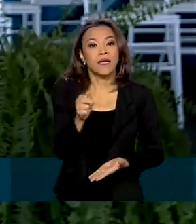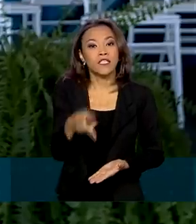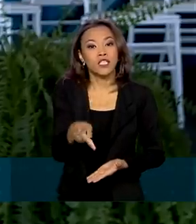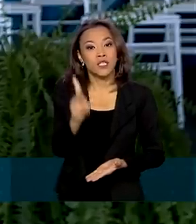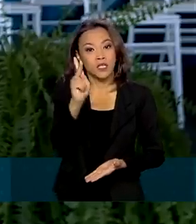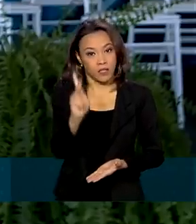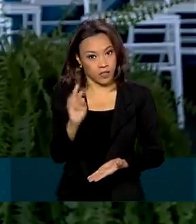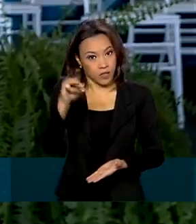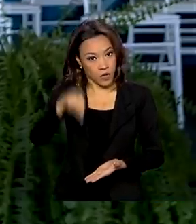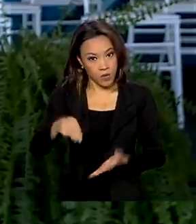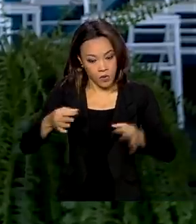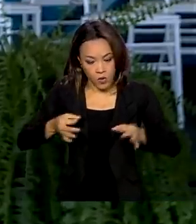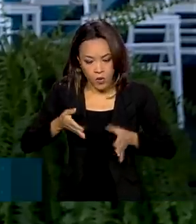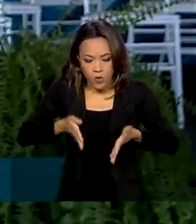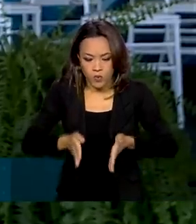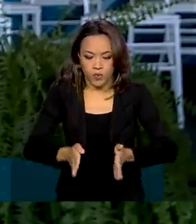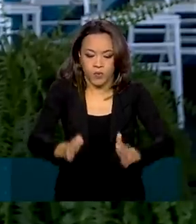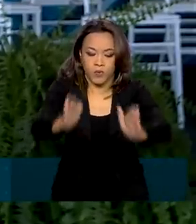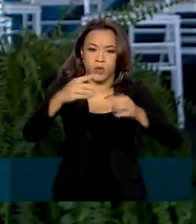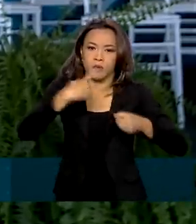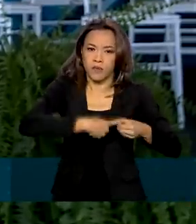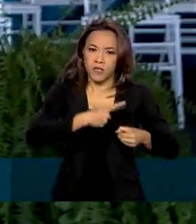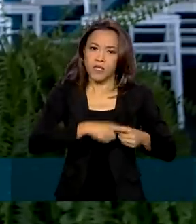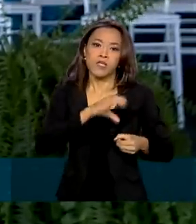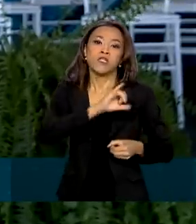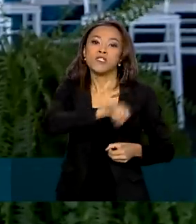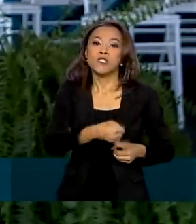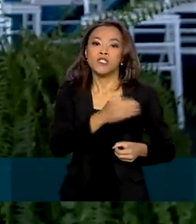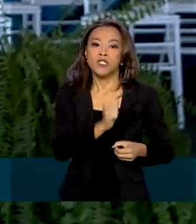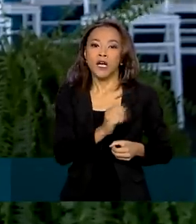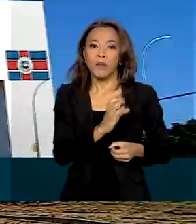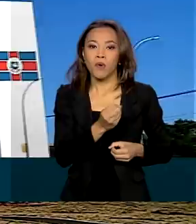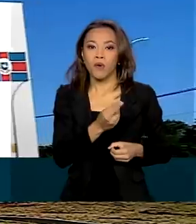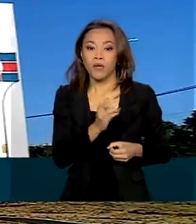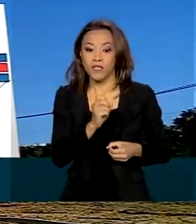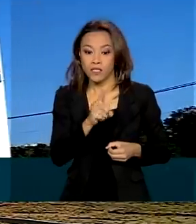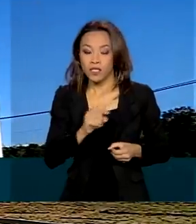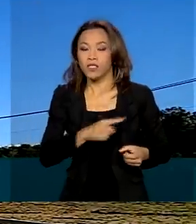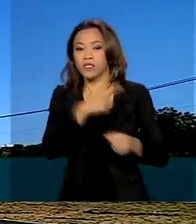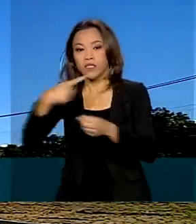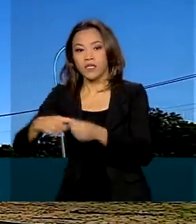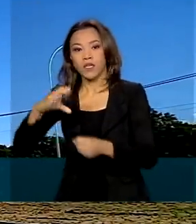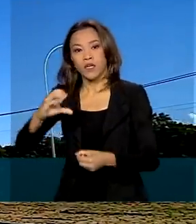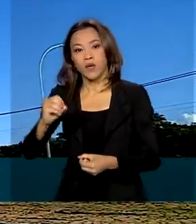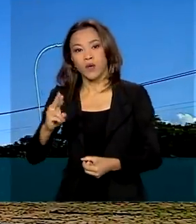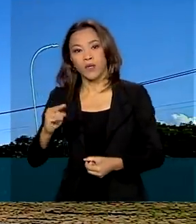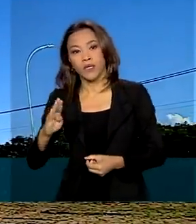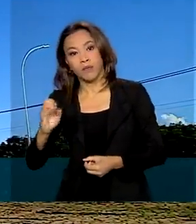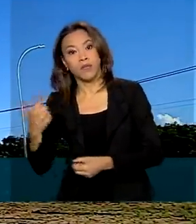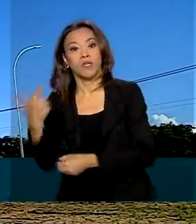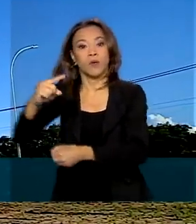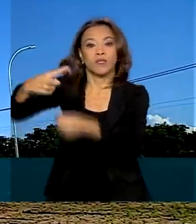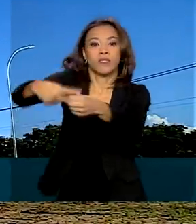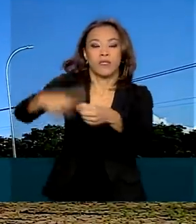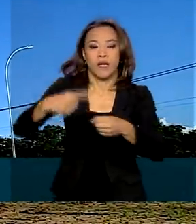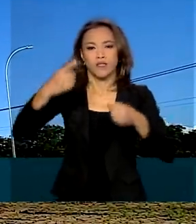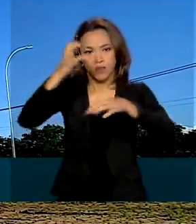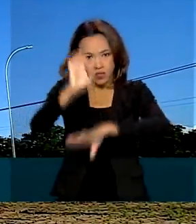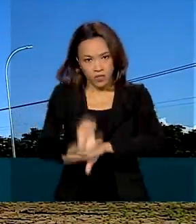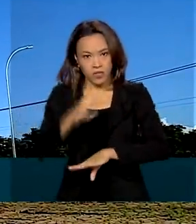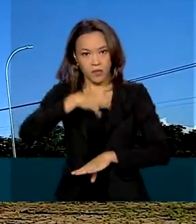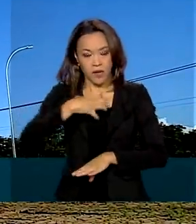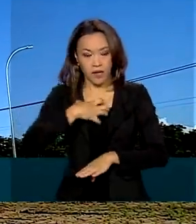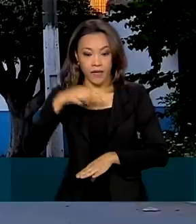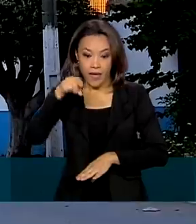-135, que passa pelos municípios de Jaborandi, Coribe e Coco, aqui na Bahia. As obras mudaram o perfil da